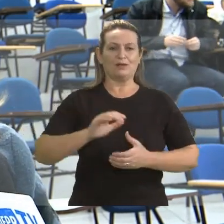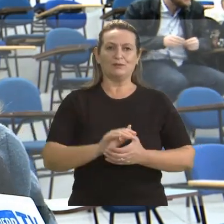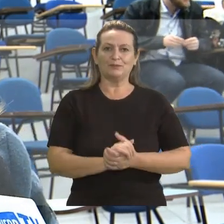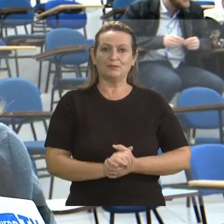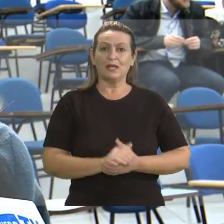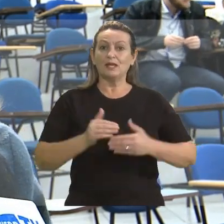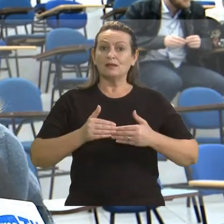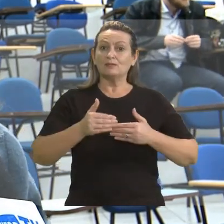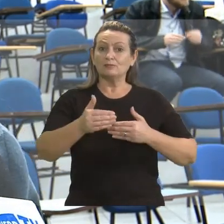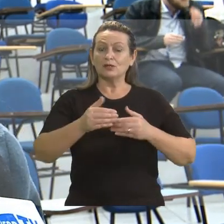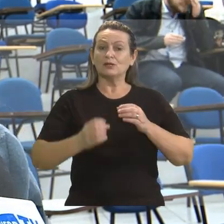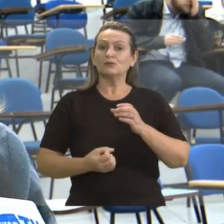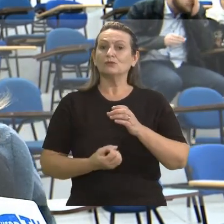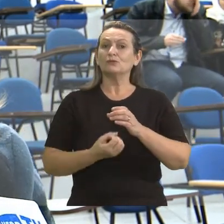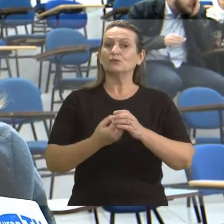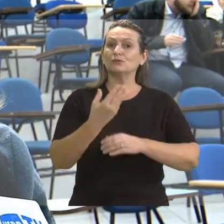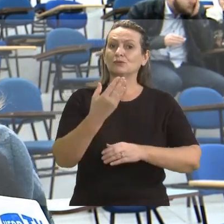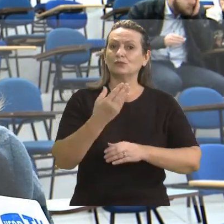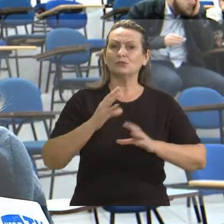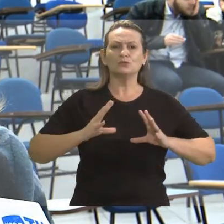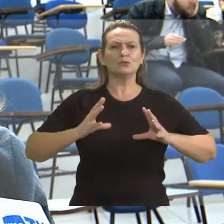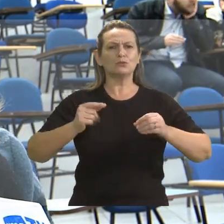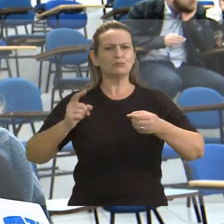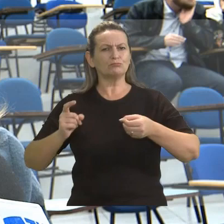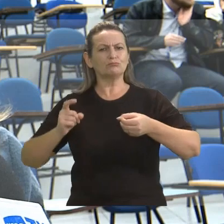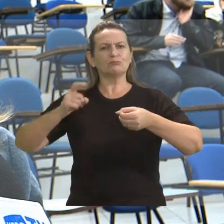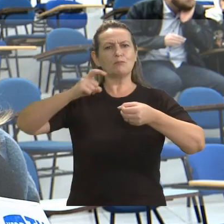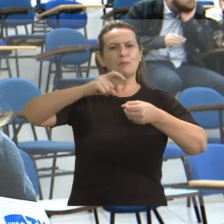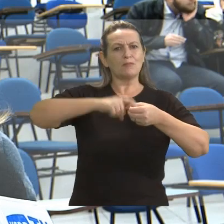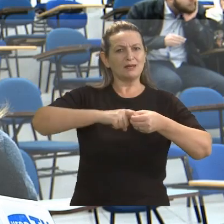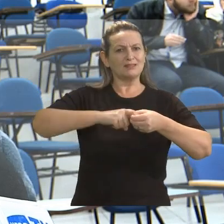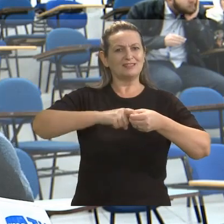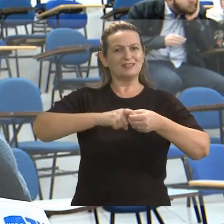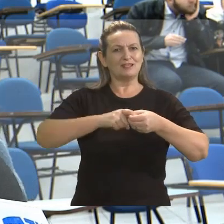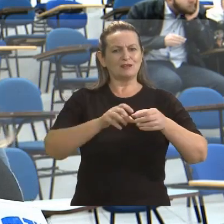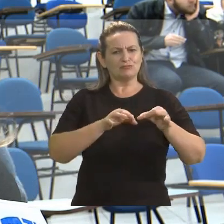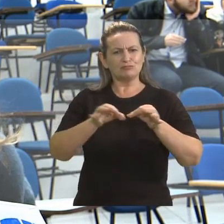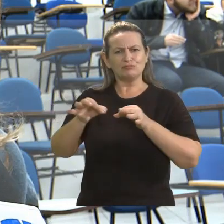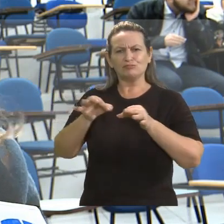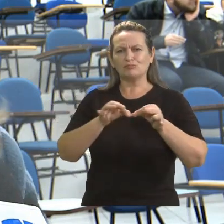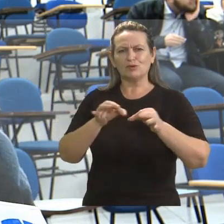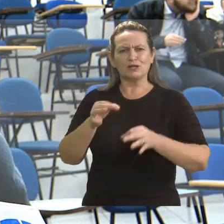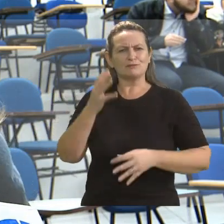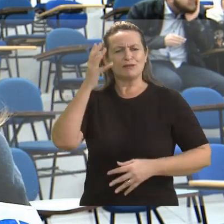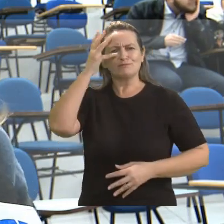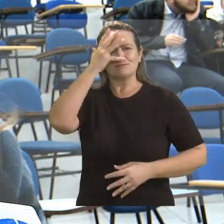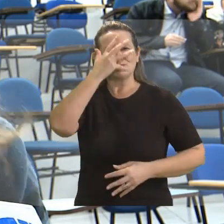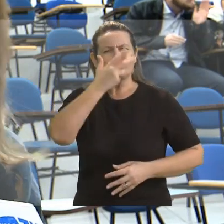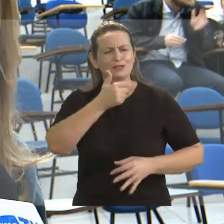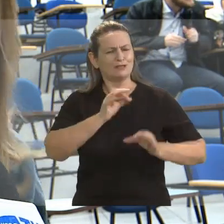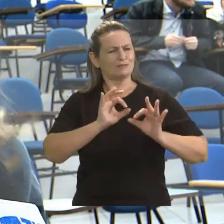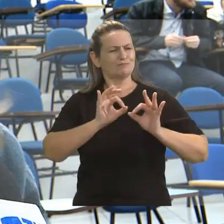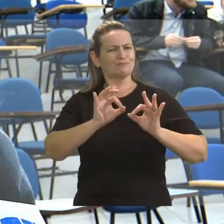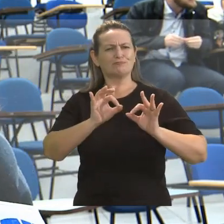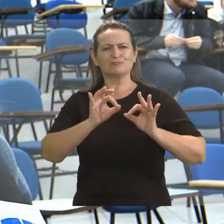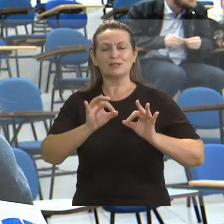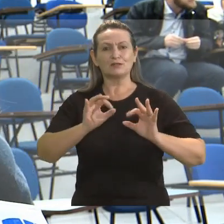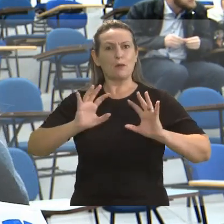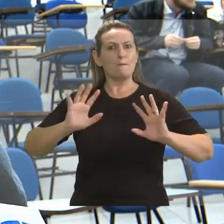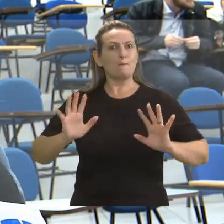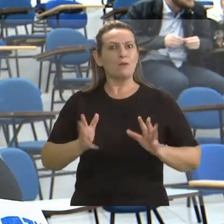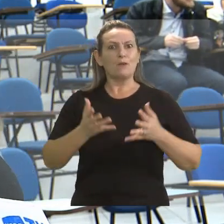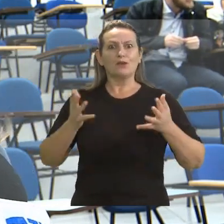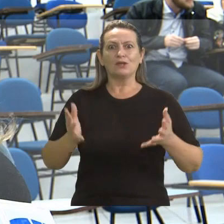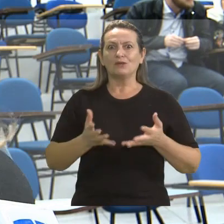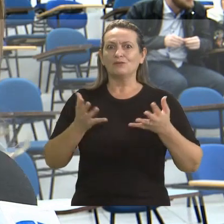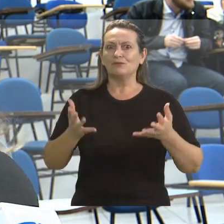E a partir daí nasceu toda essa parceria de um evento que está tão caprichado, tão lindo